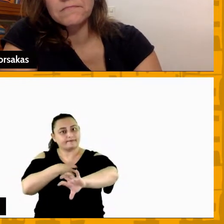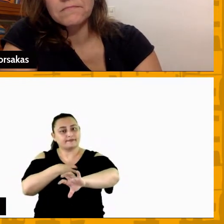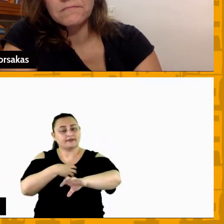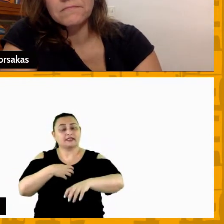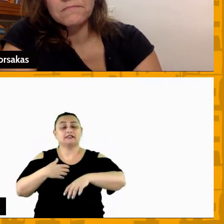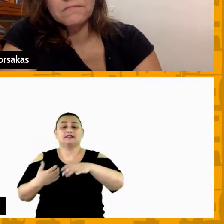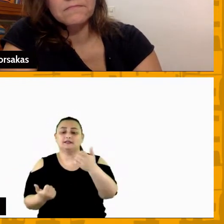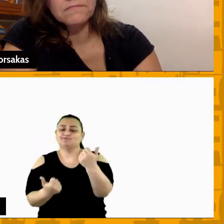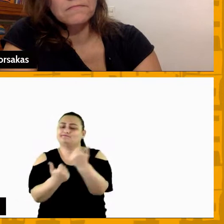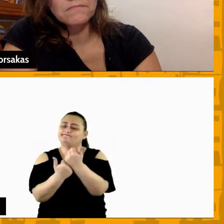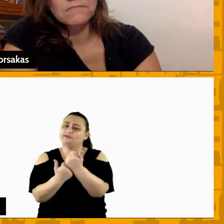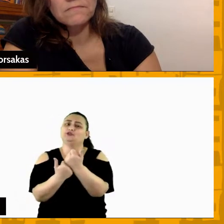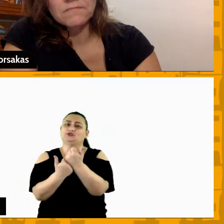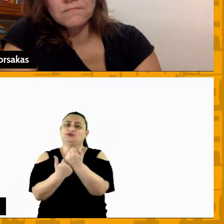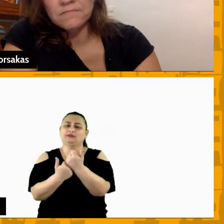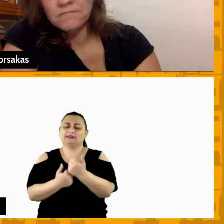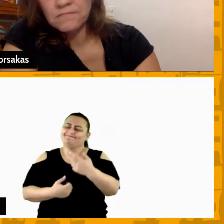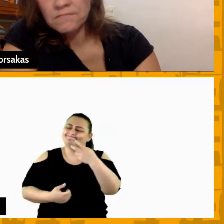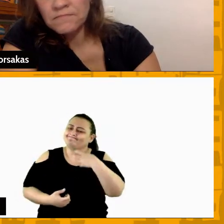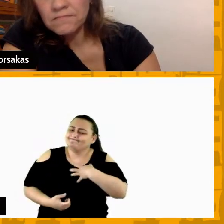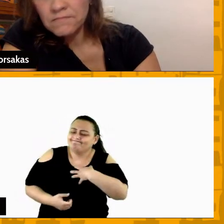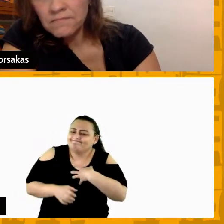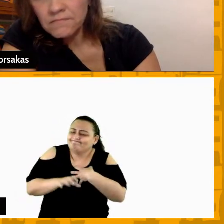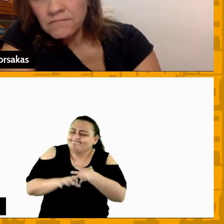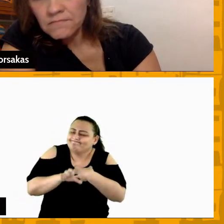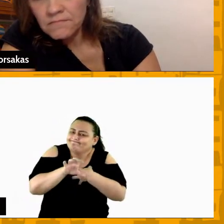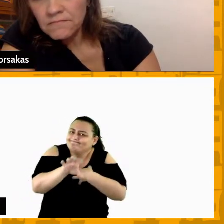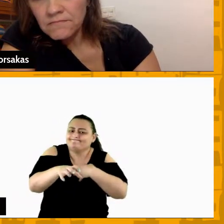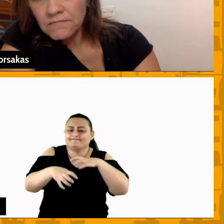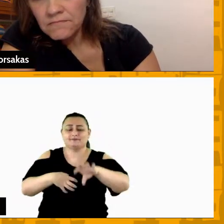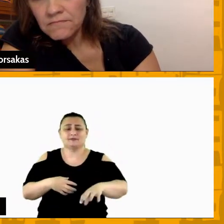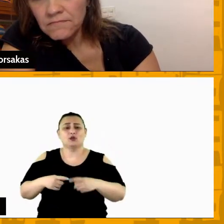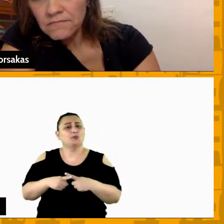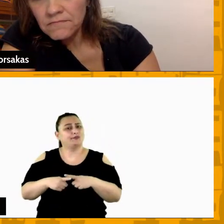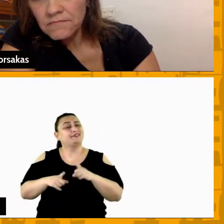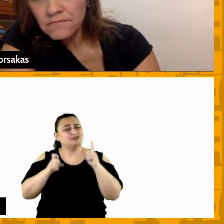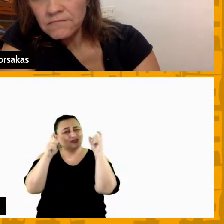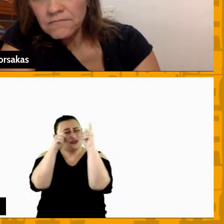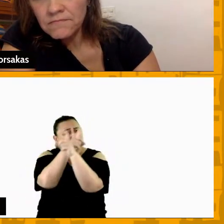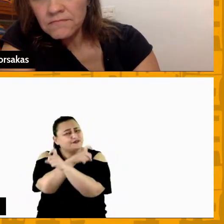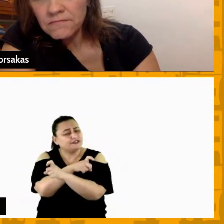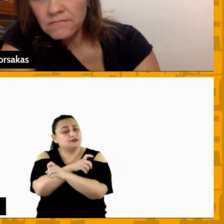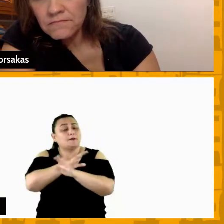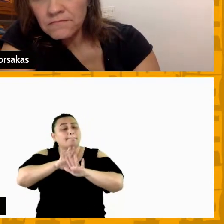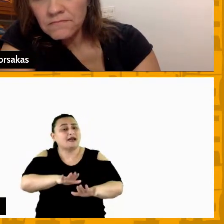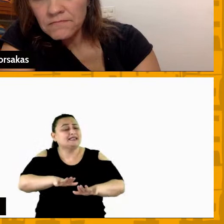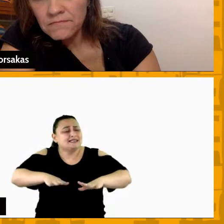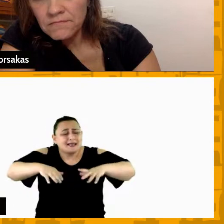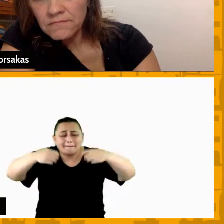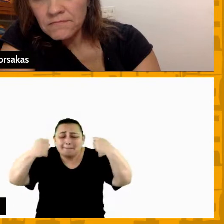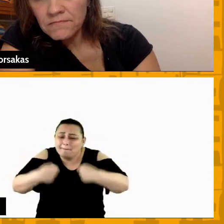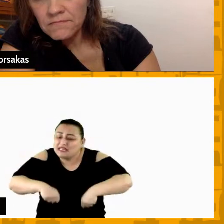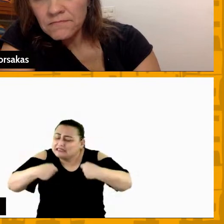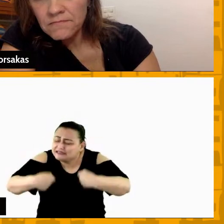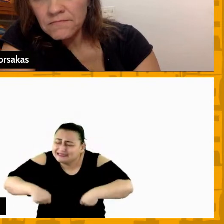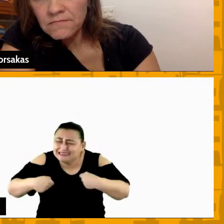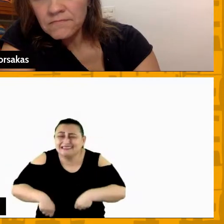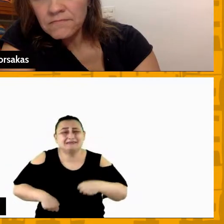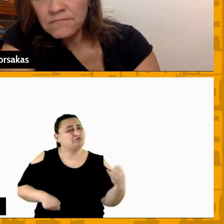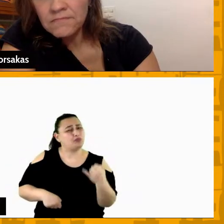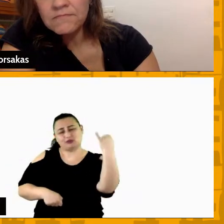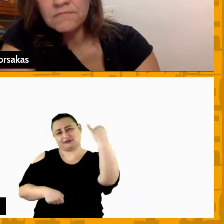colocar no lugar do outro talvez seja uma das coisas mais difíceis que a gente tem mas das mais necessárias que a gente tenha que fazer